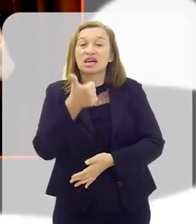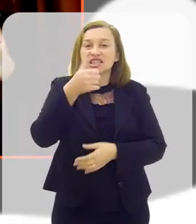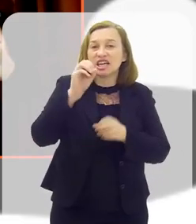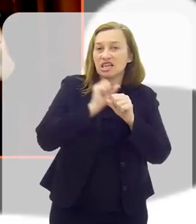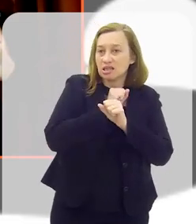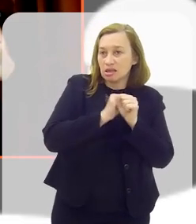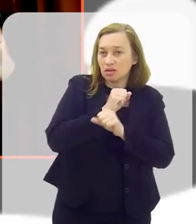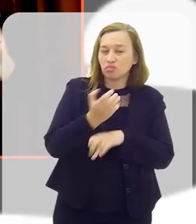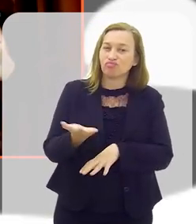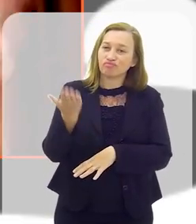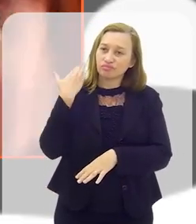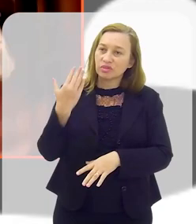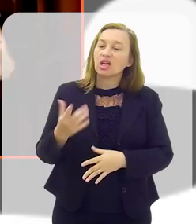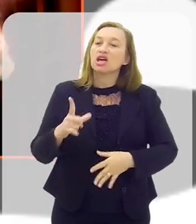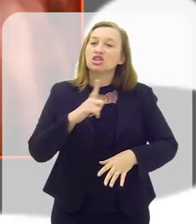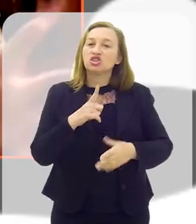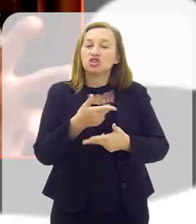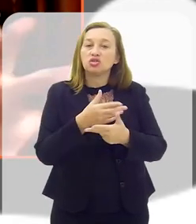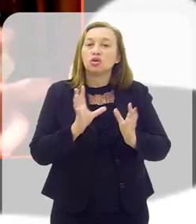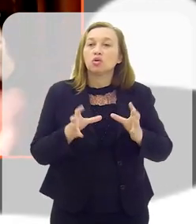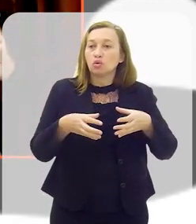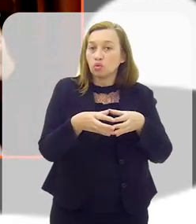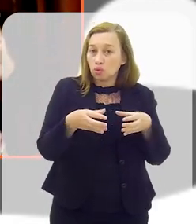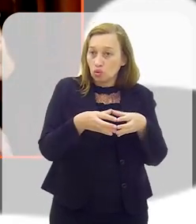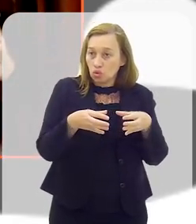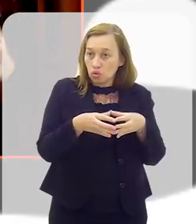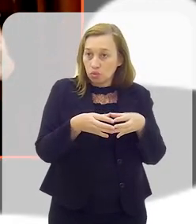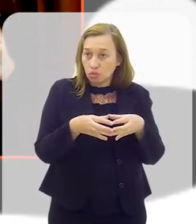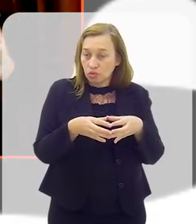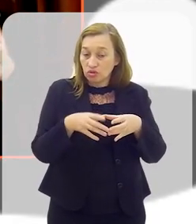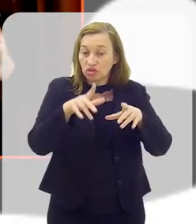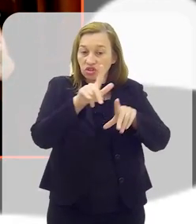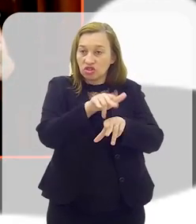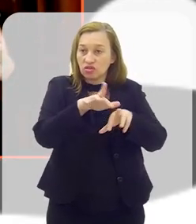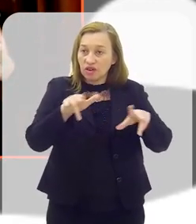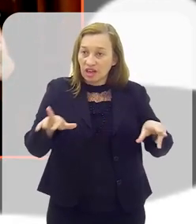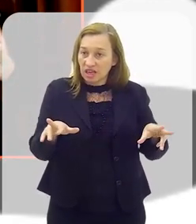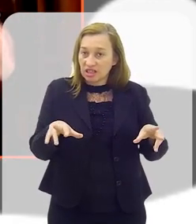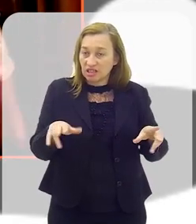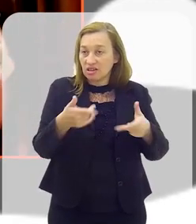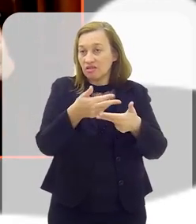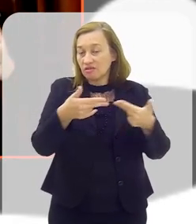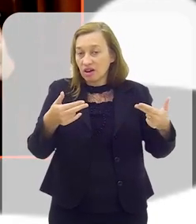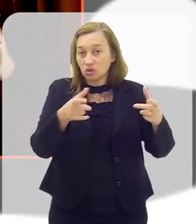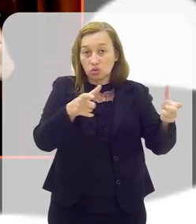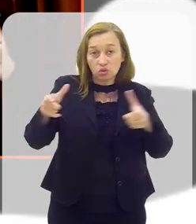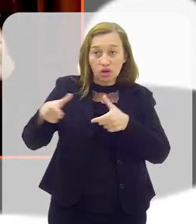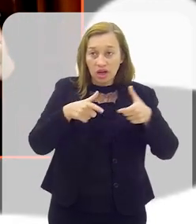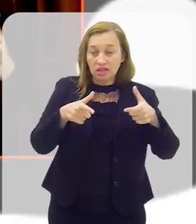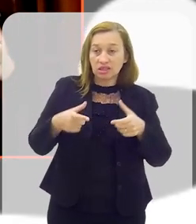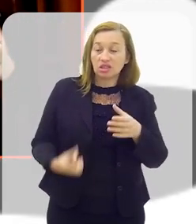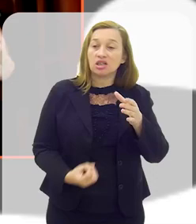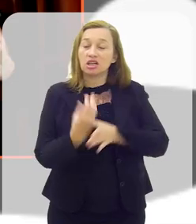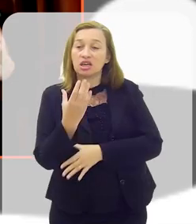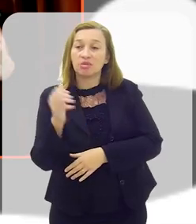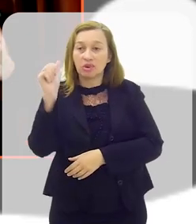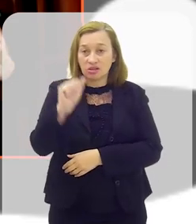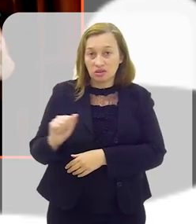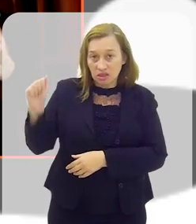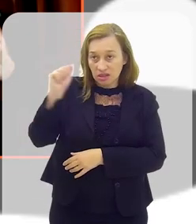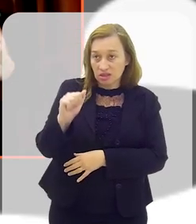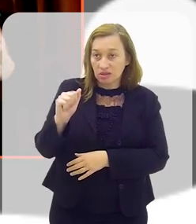Há uns 10 anos, a gente tinha todos esses embaixadores um pouco soltos. Há uns 10 anos, nós criamos a